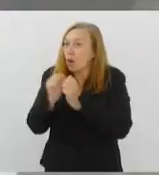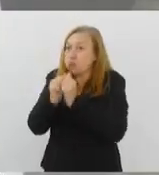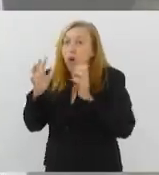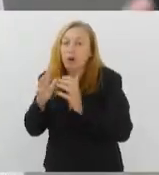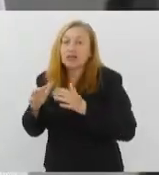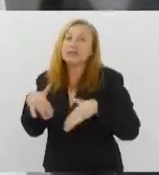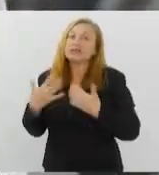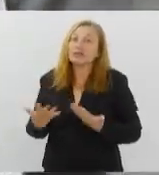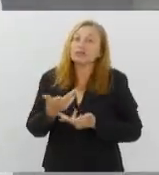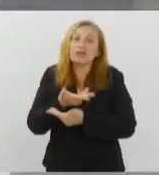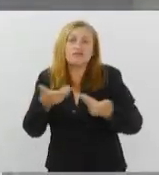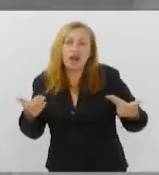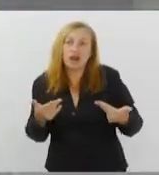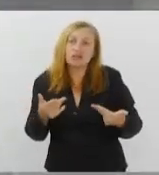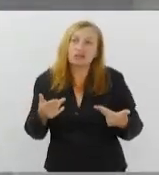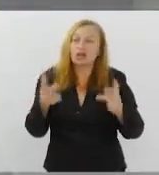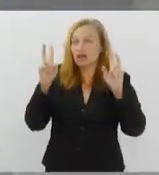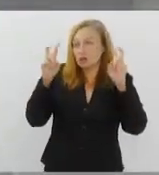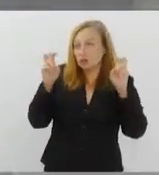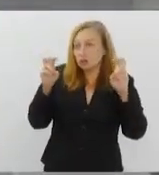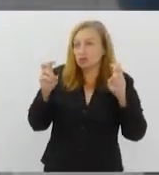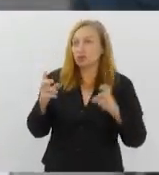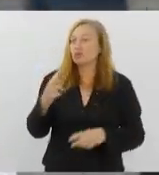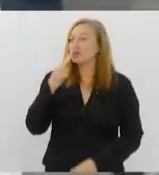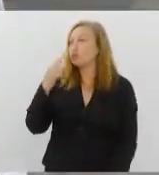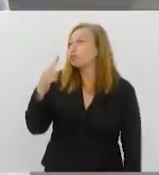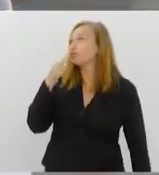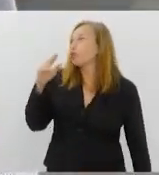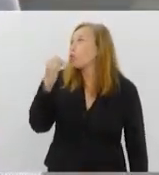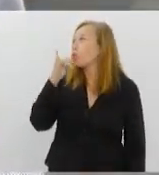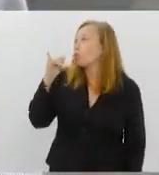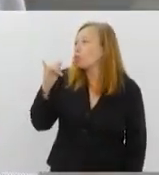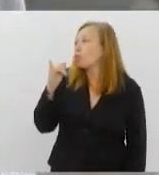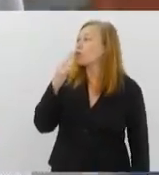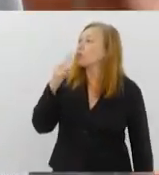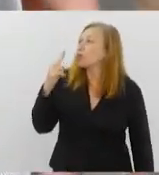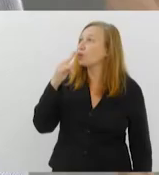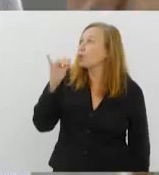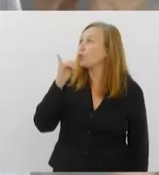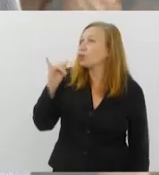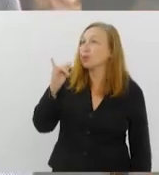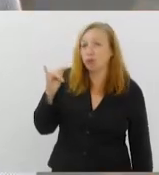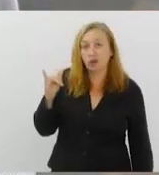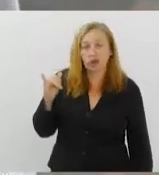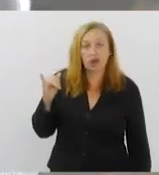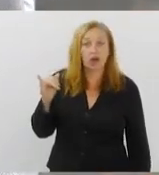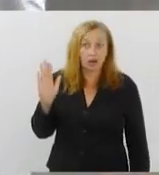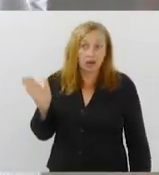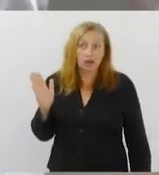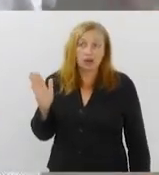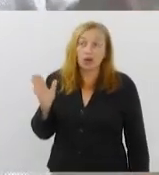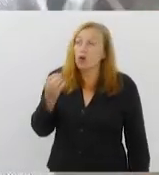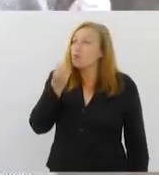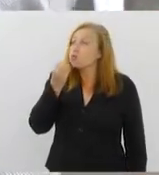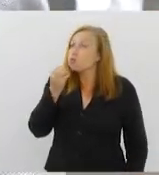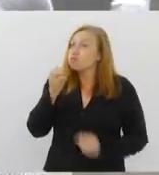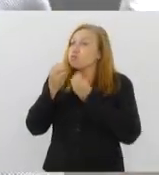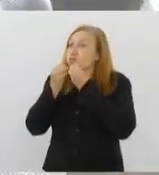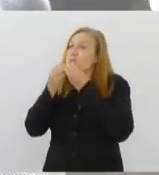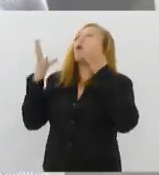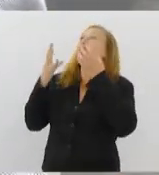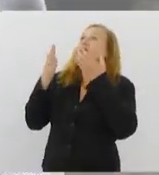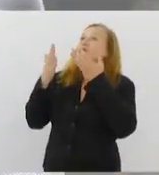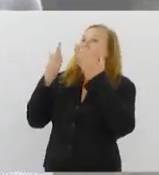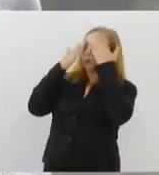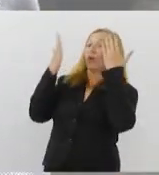Então, tem muitos casos descritos de pessoas que estavam fumando aquele produto, ele é um componente eletrônico, né? Explodiu no rosto da pessoa,